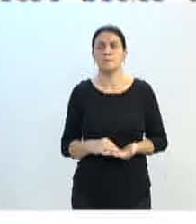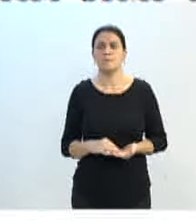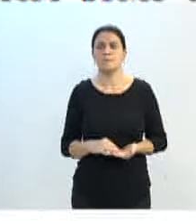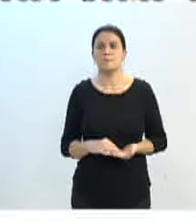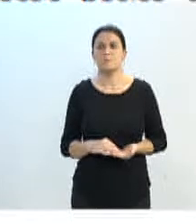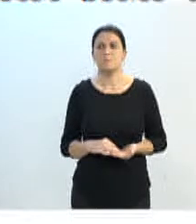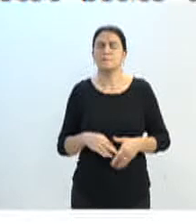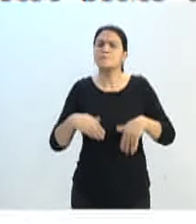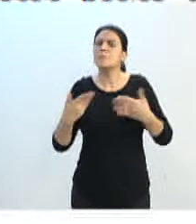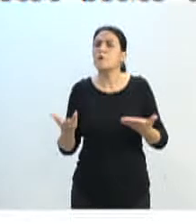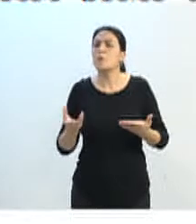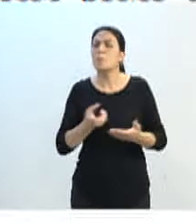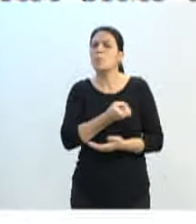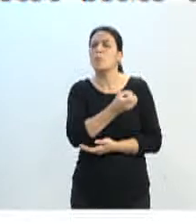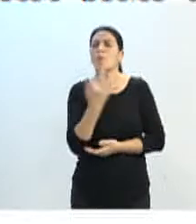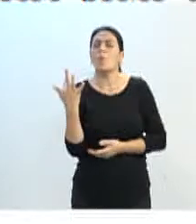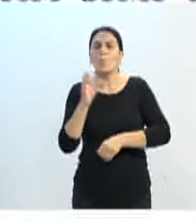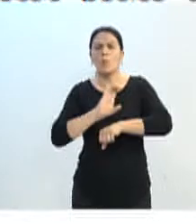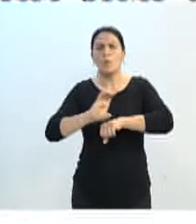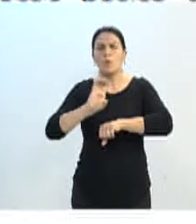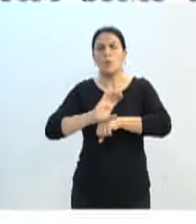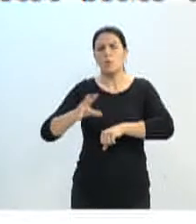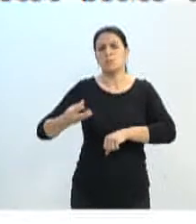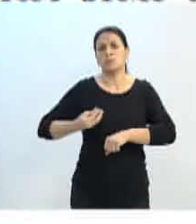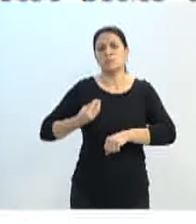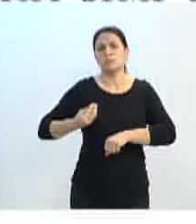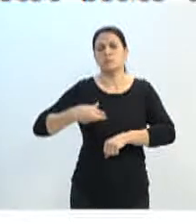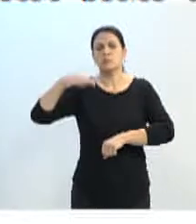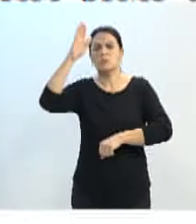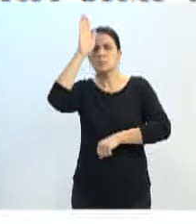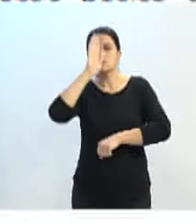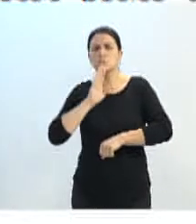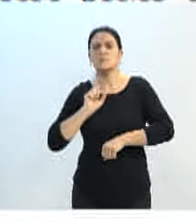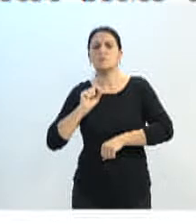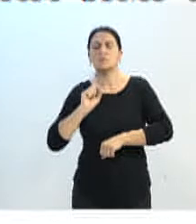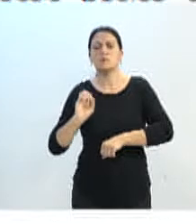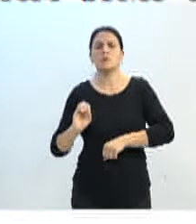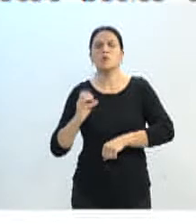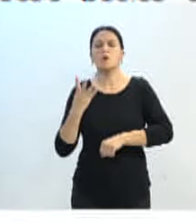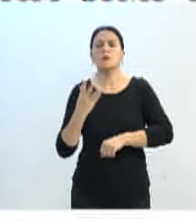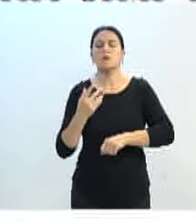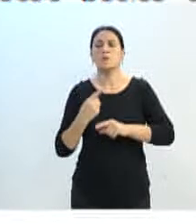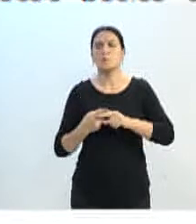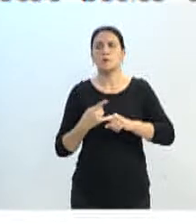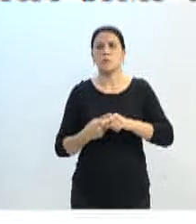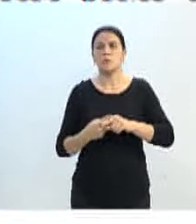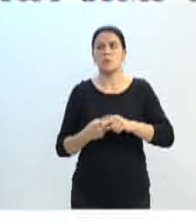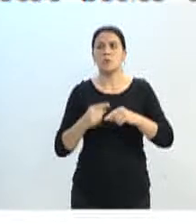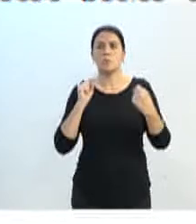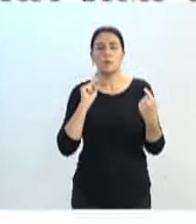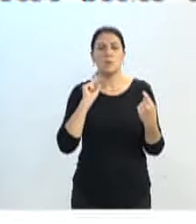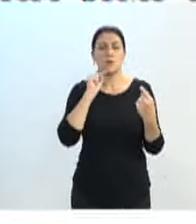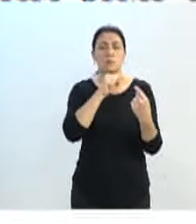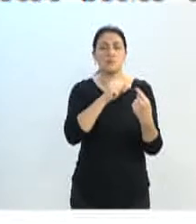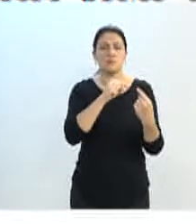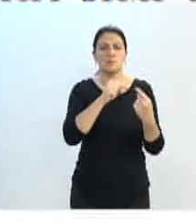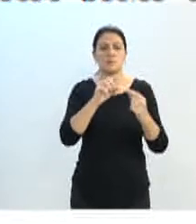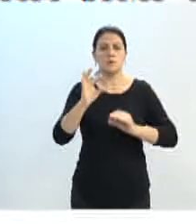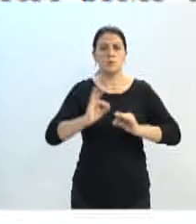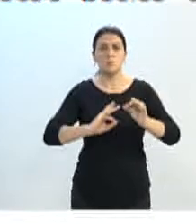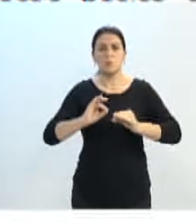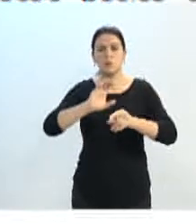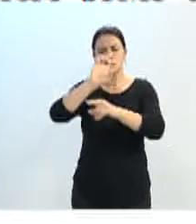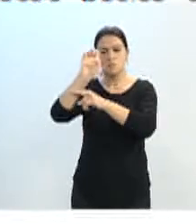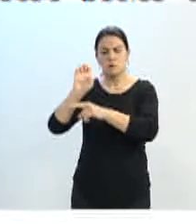E a oferta dos cursos presenciais gratuitos, ela está acontecendo justamente porque ela é uma das metas do Plano Estadual de Educação de Santa